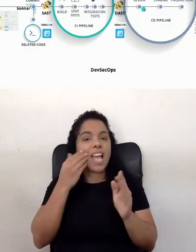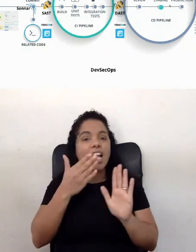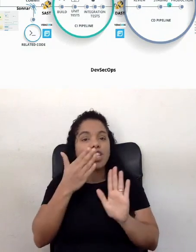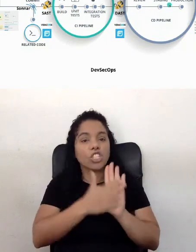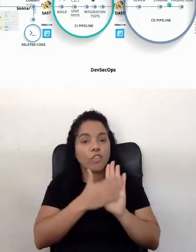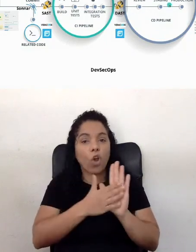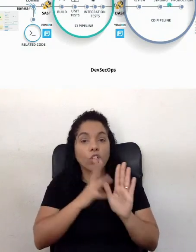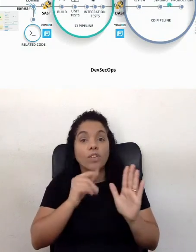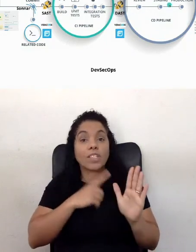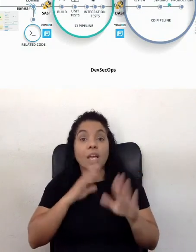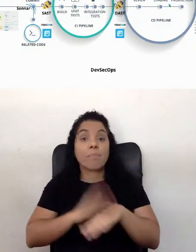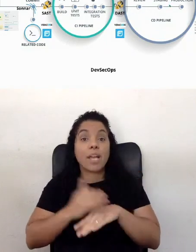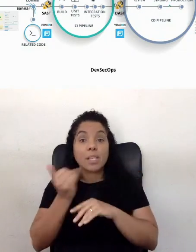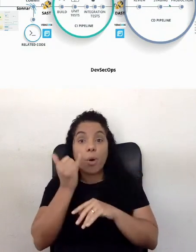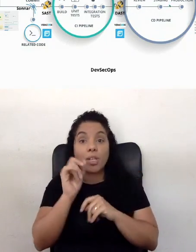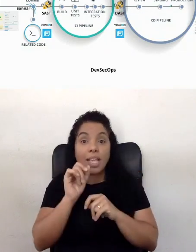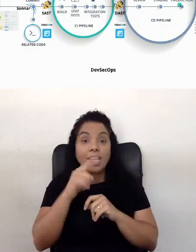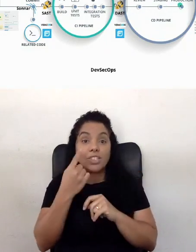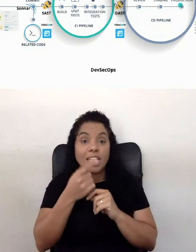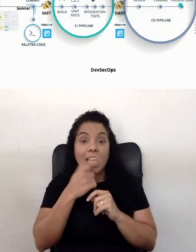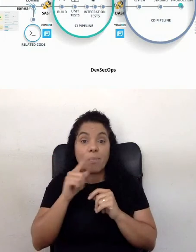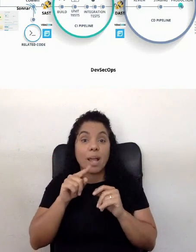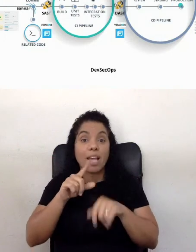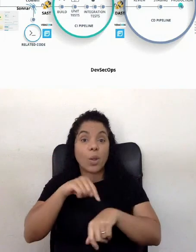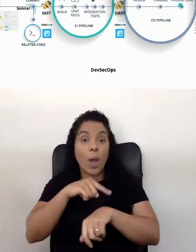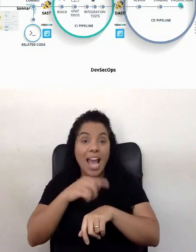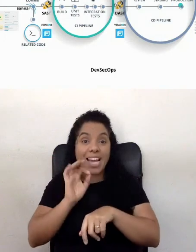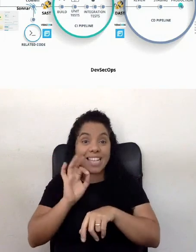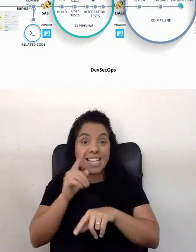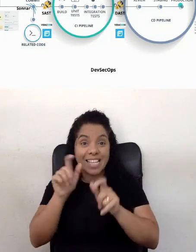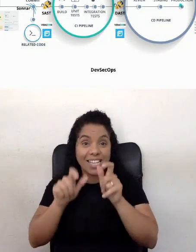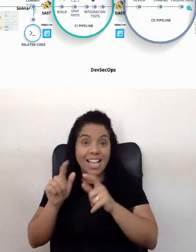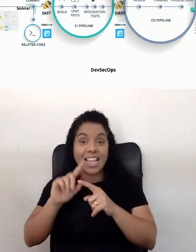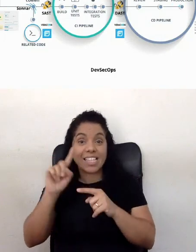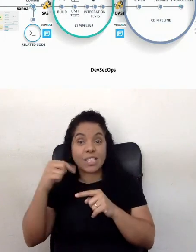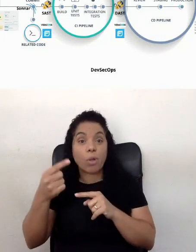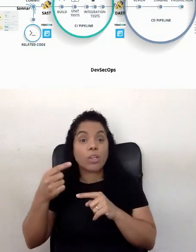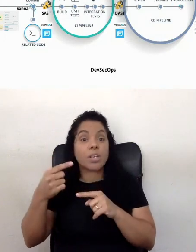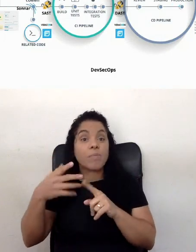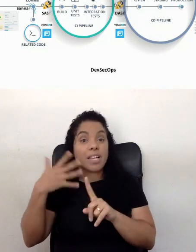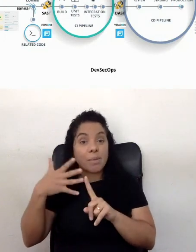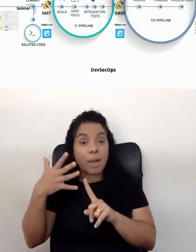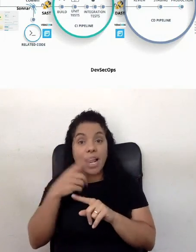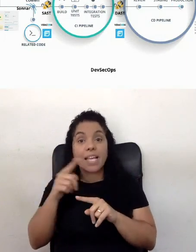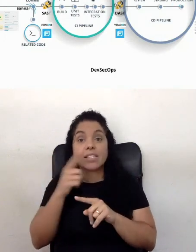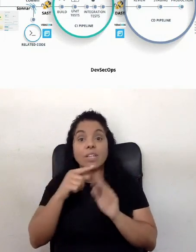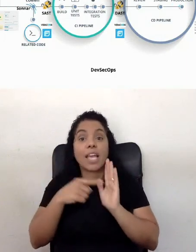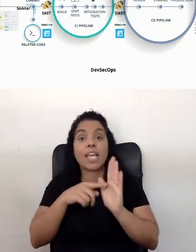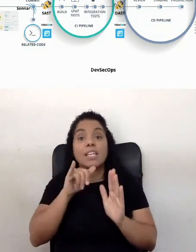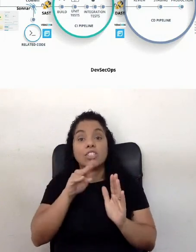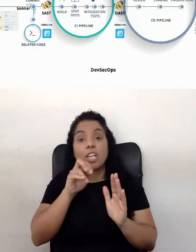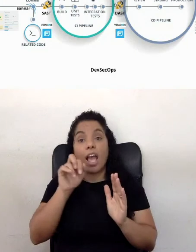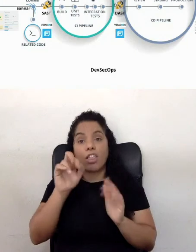estarão, mas o mais importante, até para não atrasar tanto aqui a galera, os eventos, as próximas conversas, a questão dos indicadores, né,